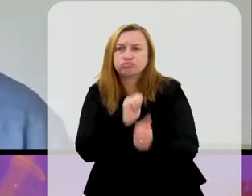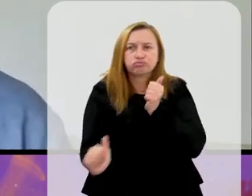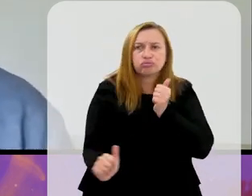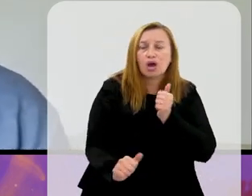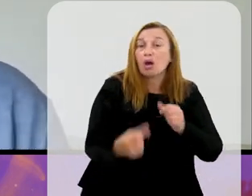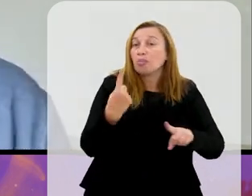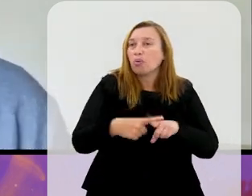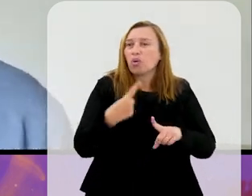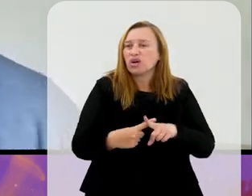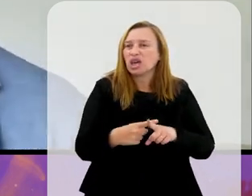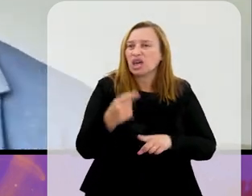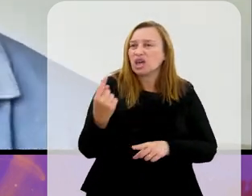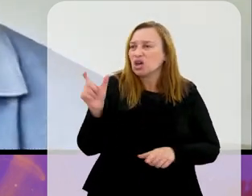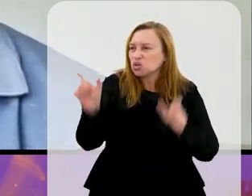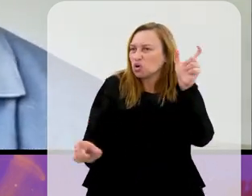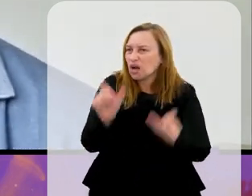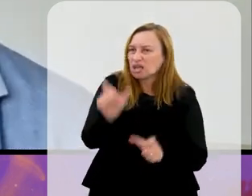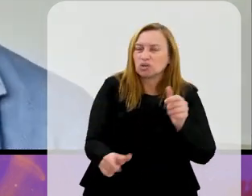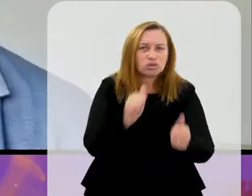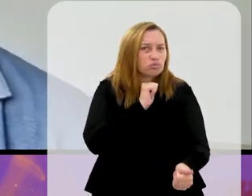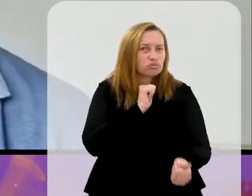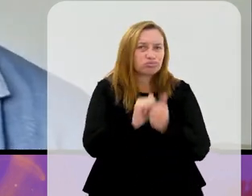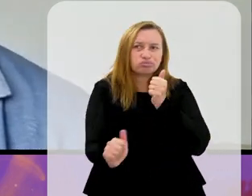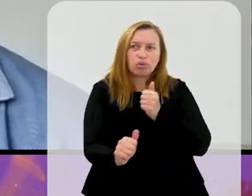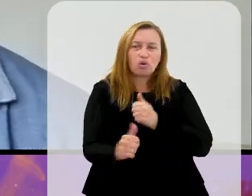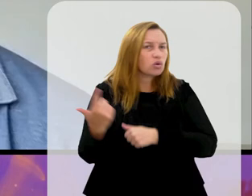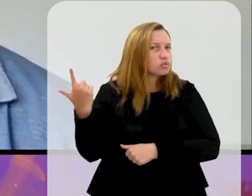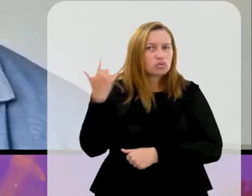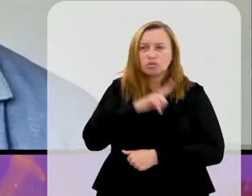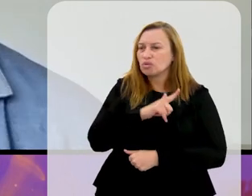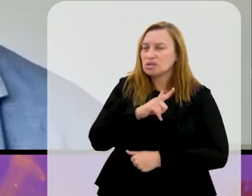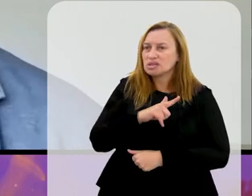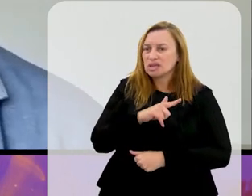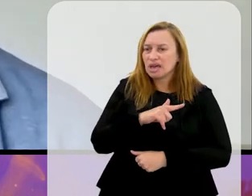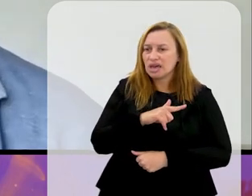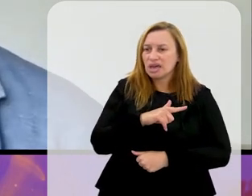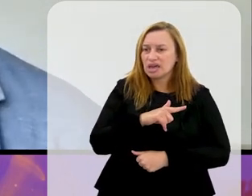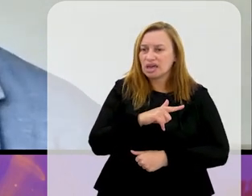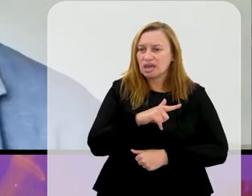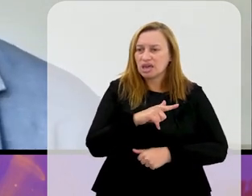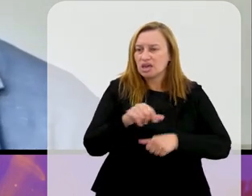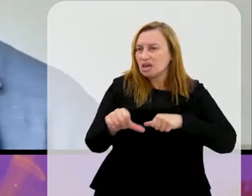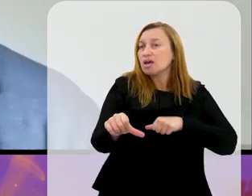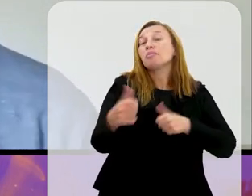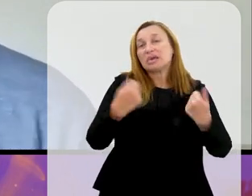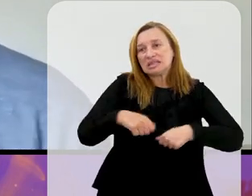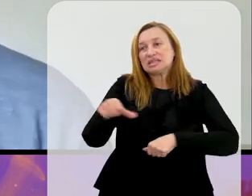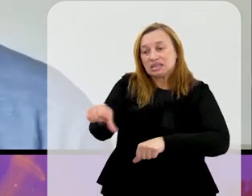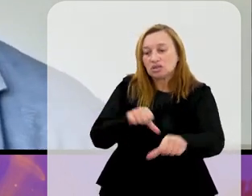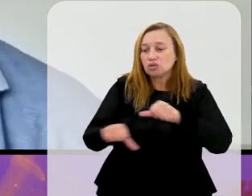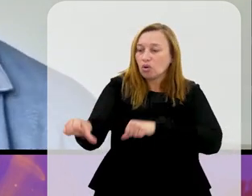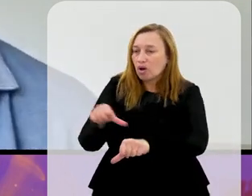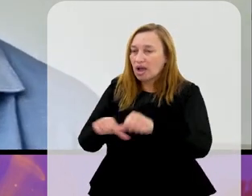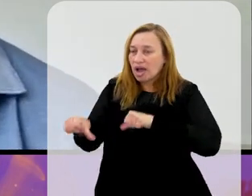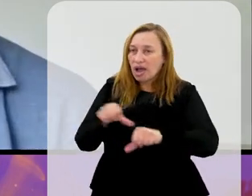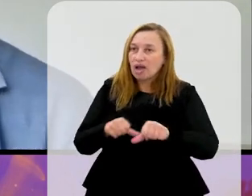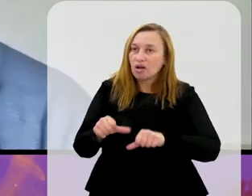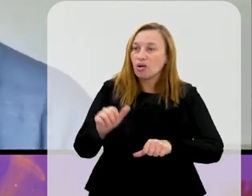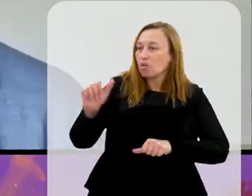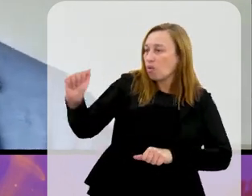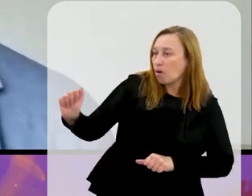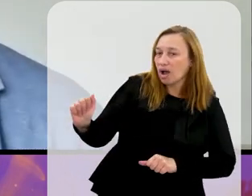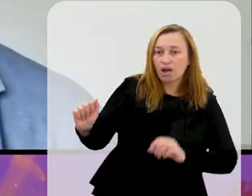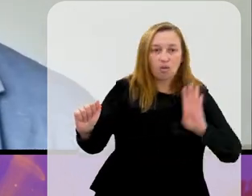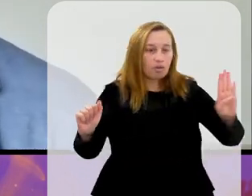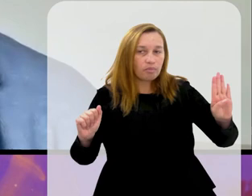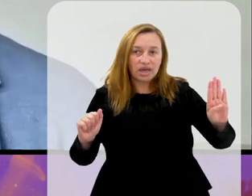os jogadores não aguentam atuar em todas as competições. É preciso revezar, escolher competição para jogar com o time A e com o